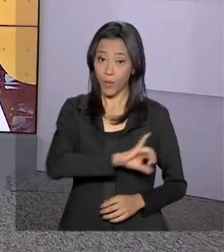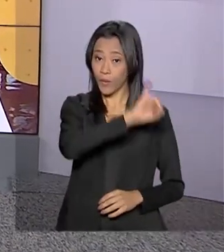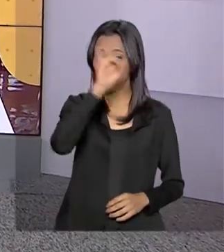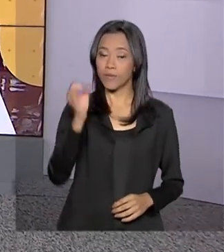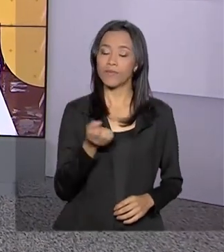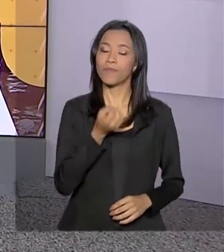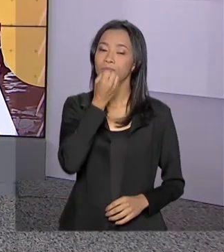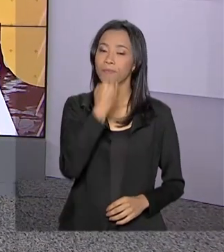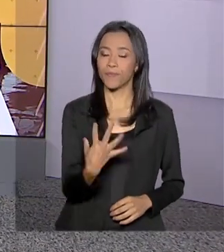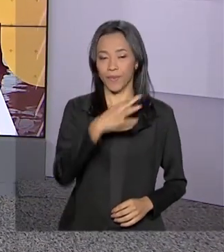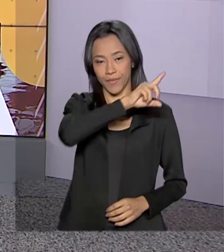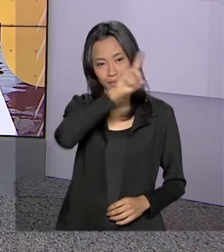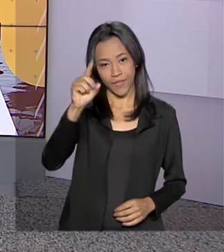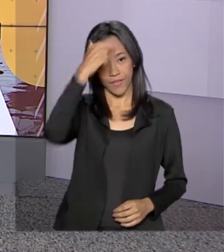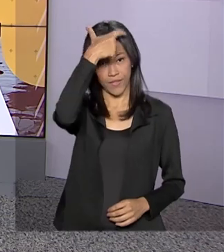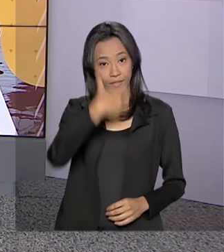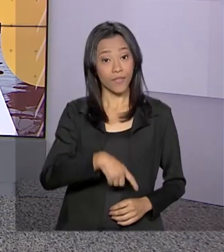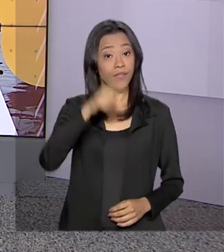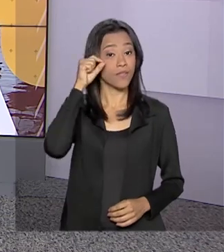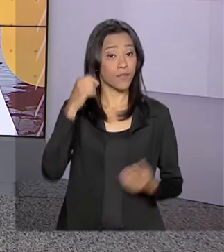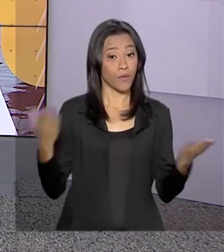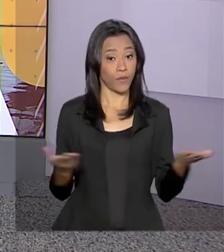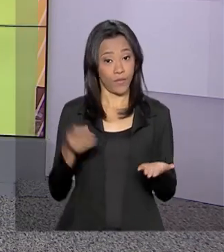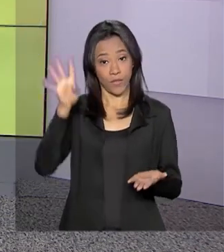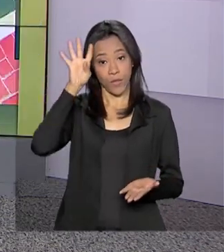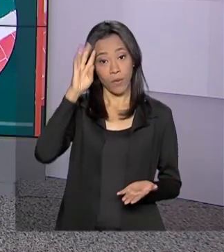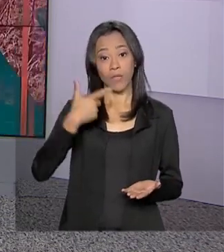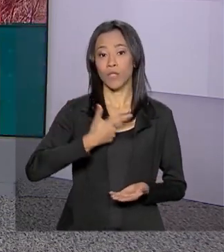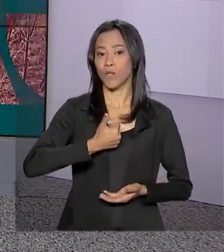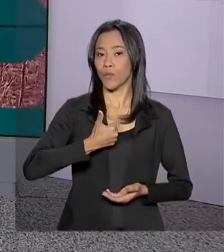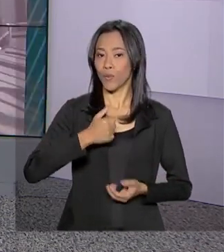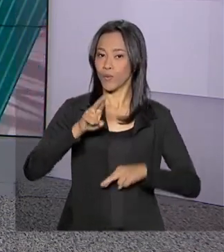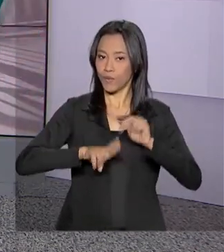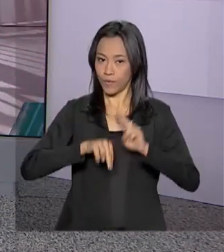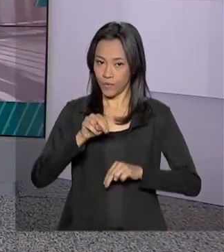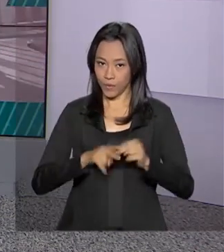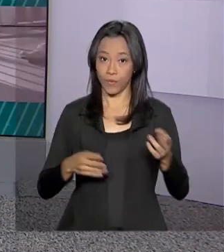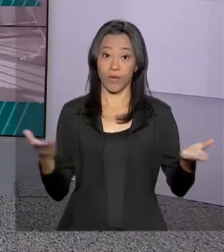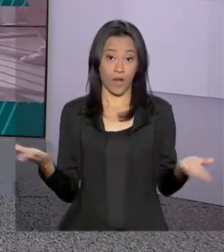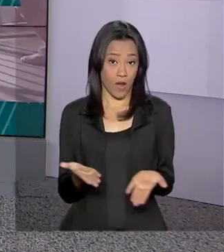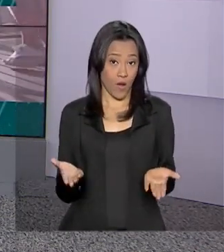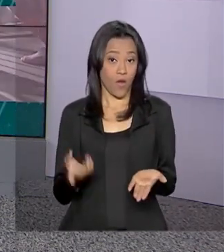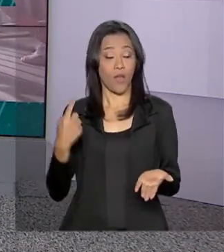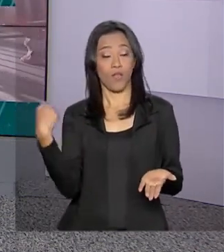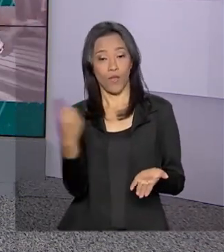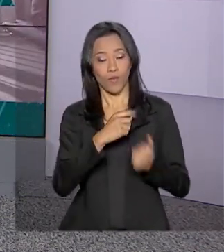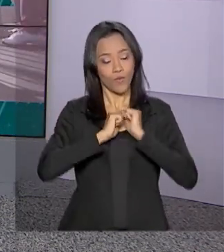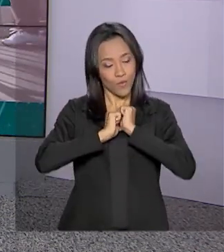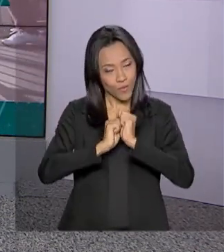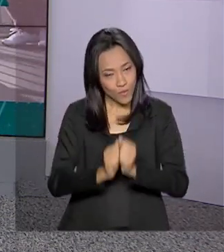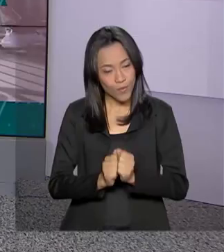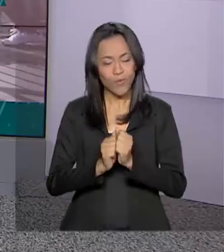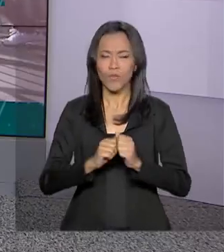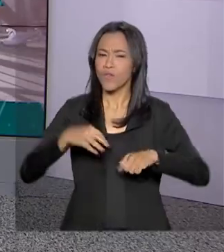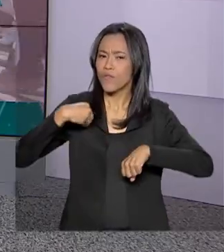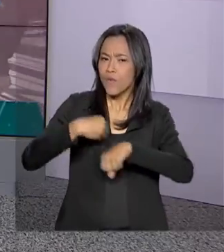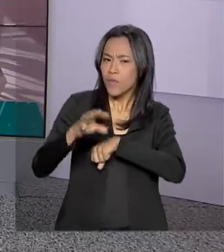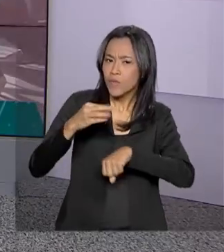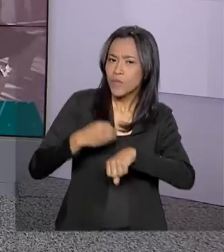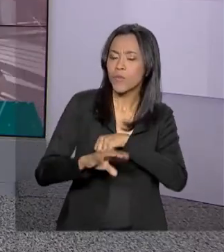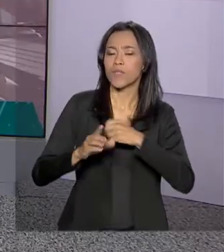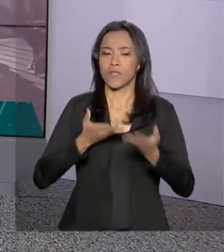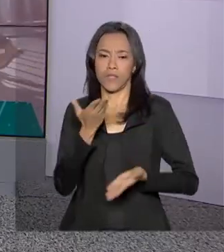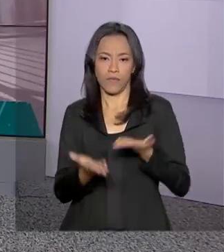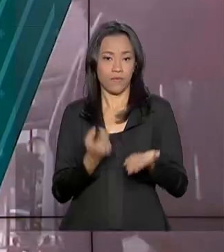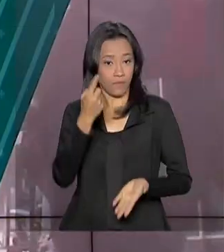Olá, muito bom dia, eu sou Carla Batia, hoje é quarta-feira, 12 de junho. A partir de agora, estamos juntos no Brasil em Dia, com muita informação e